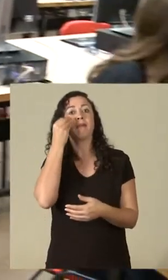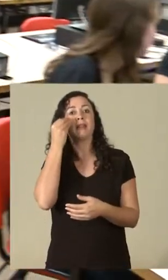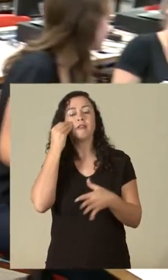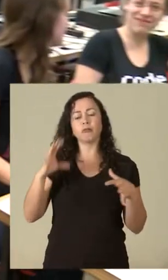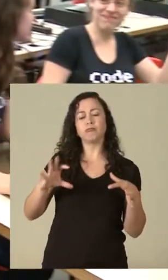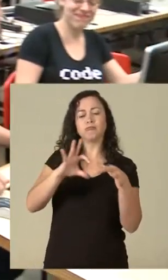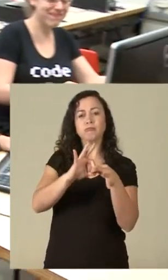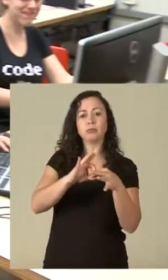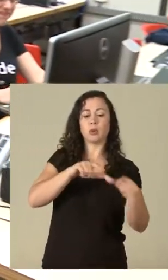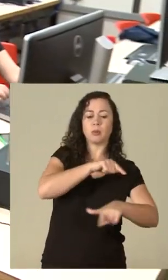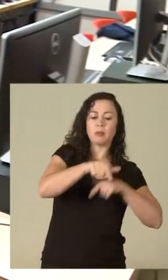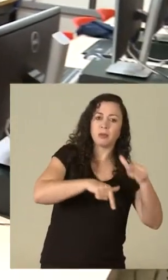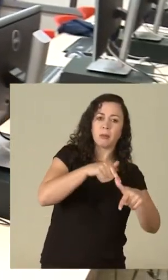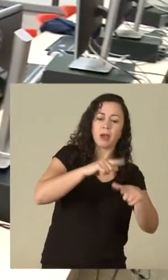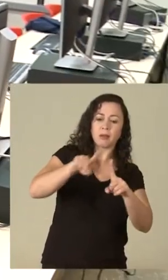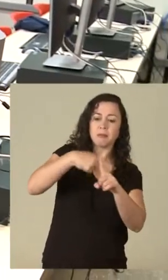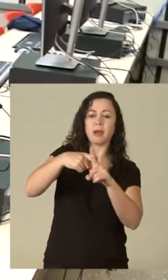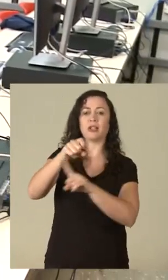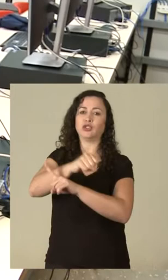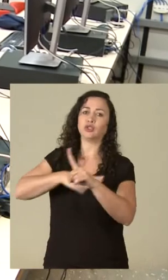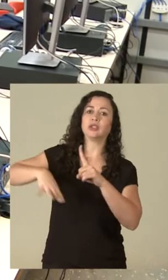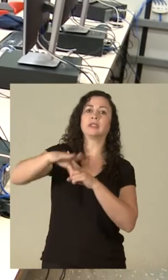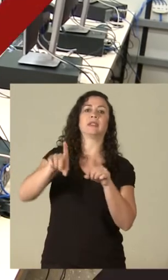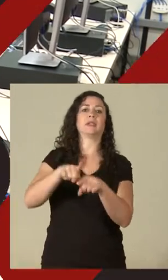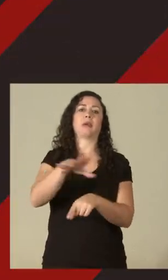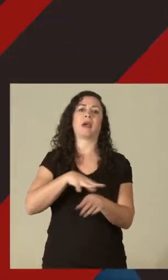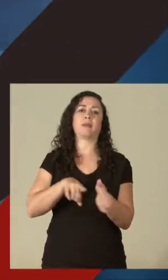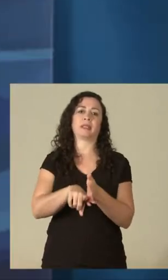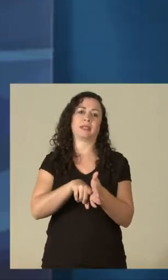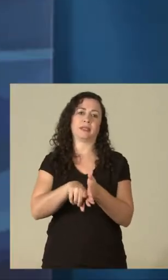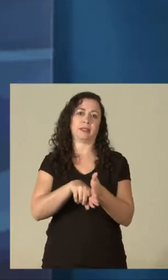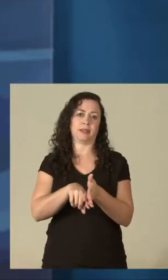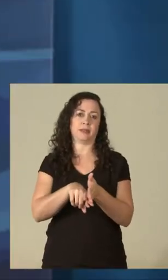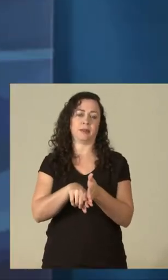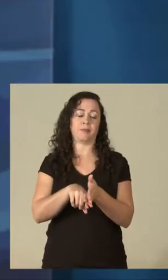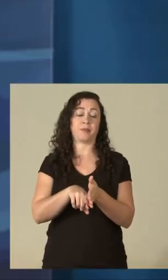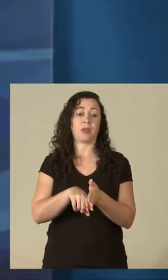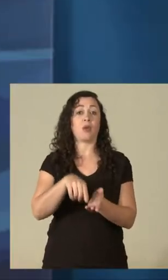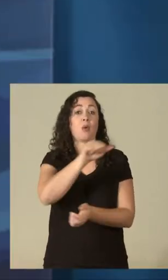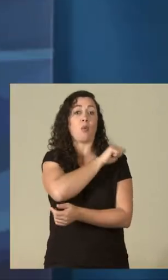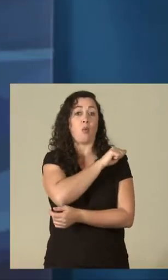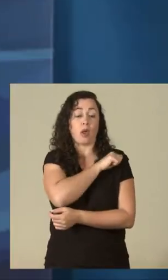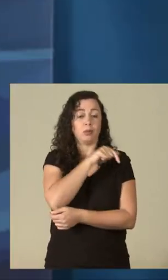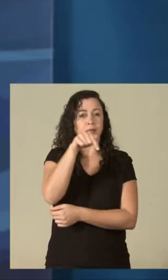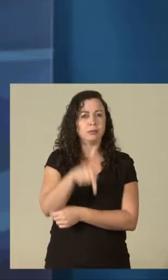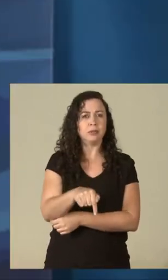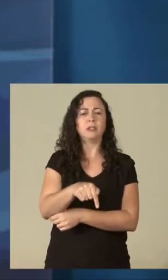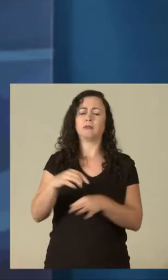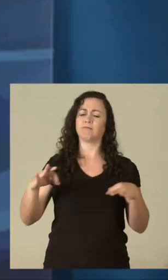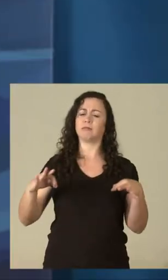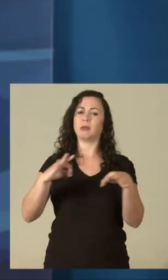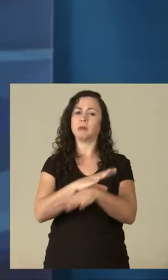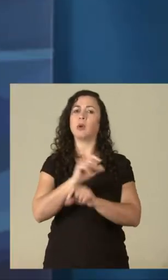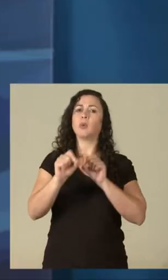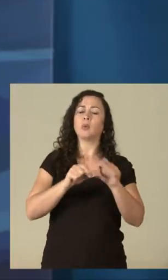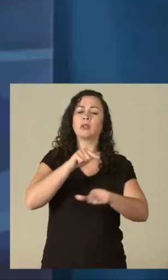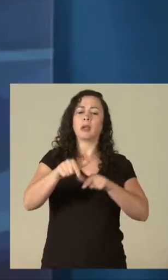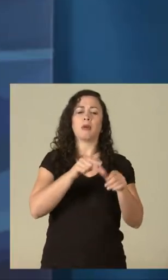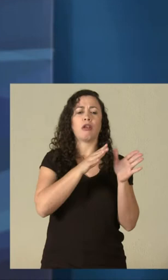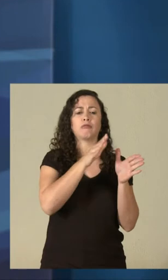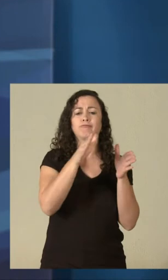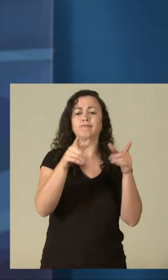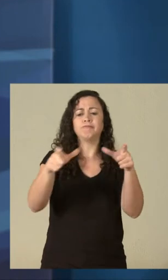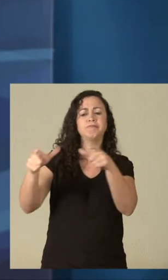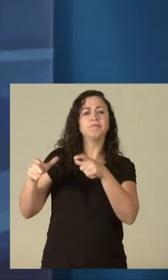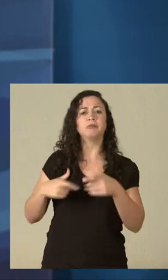integração com o mercado de trabalho, sociedade e a área de pesquisa. Nosso aluno está preparado para trabalhar nas mais diversas áreas de conhecimento, desde os